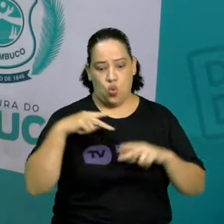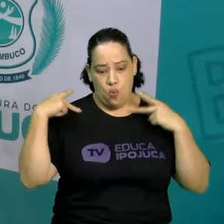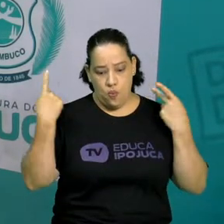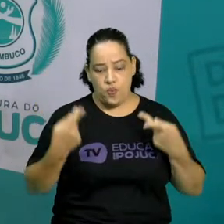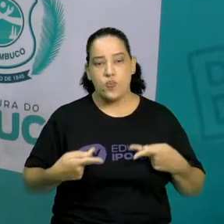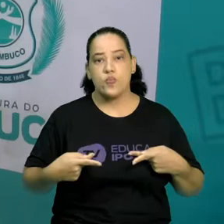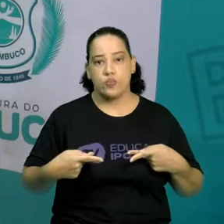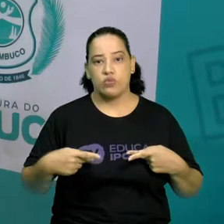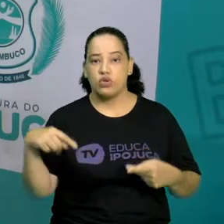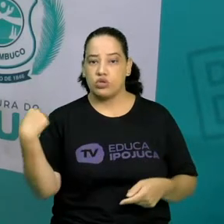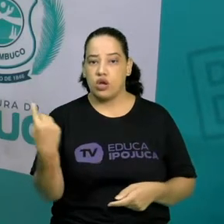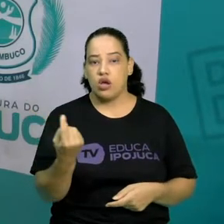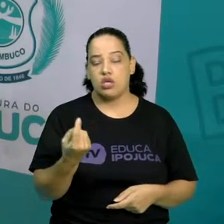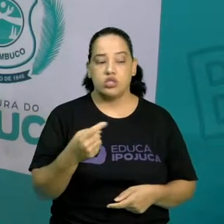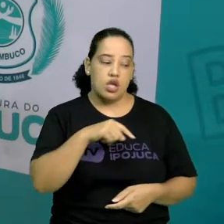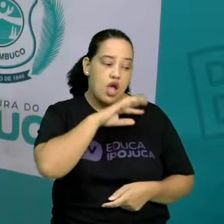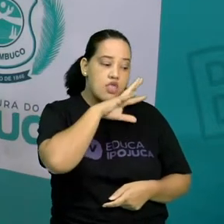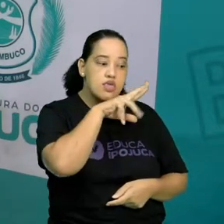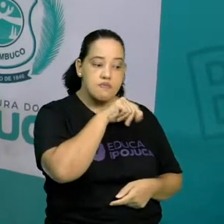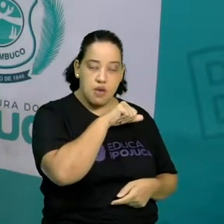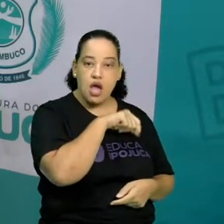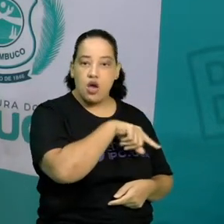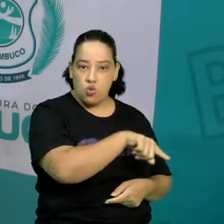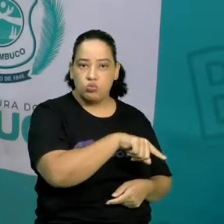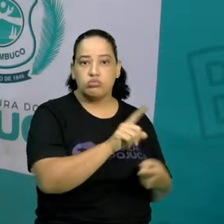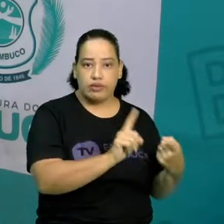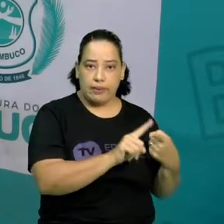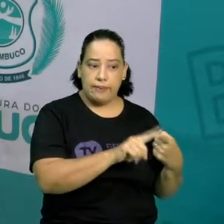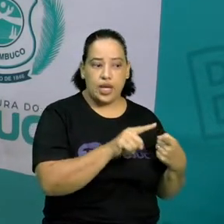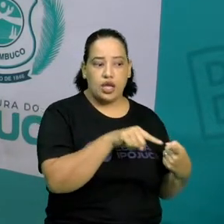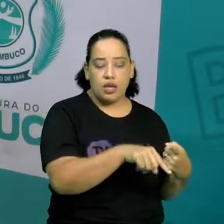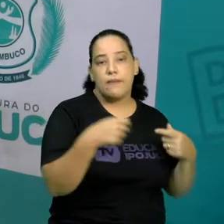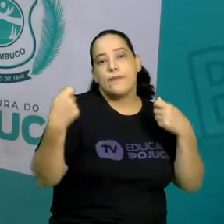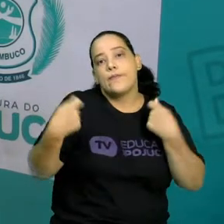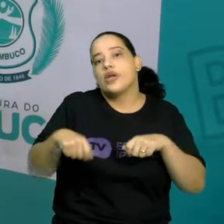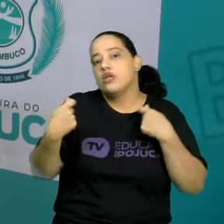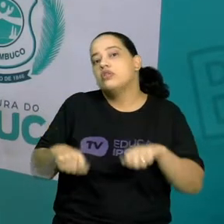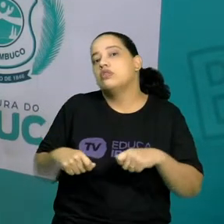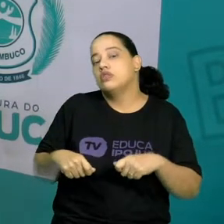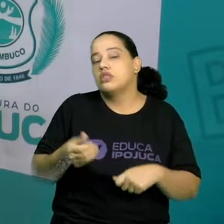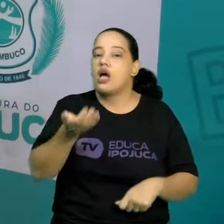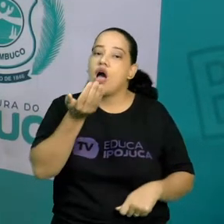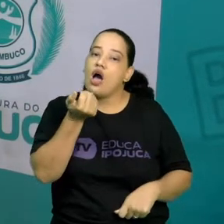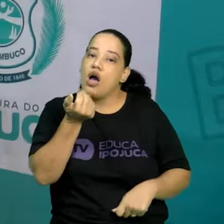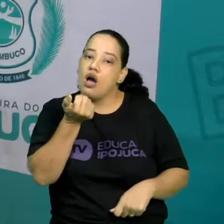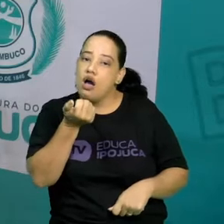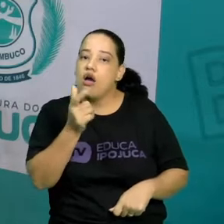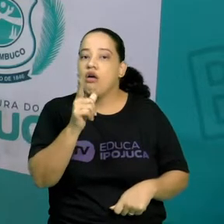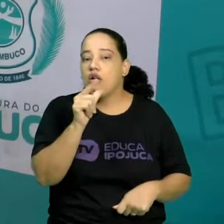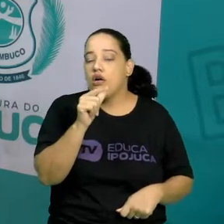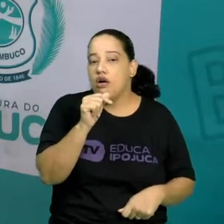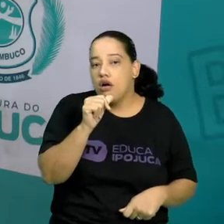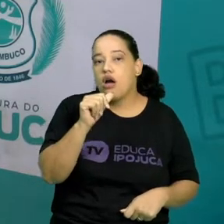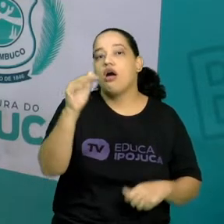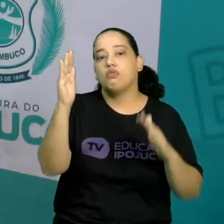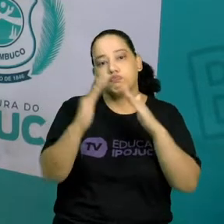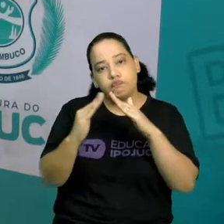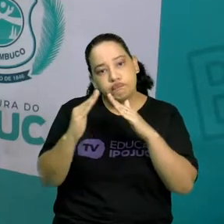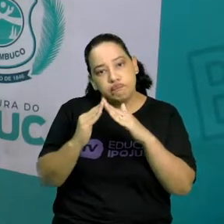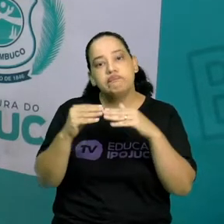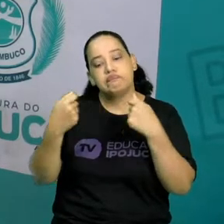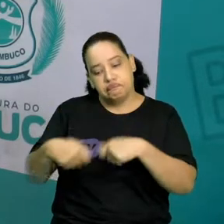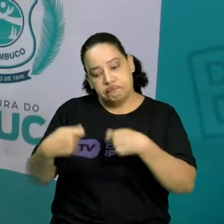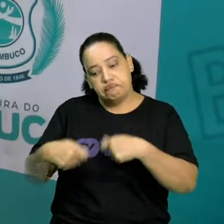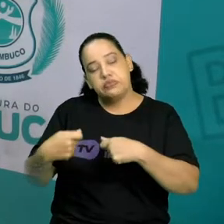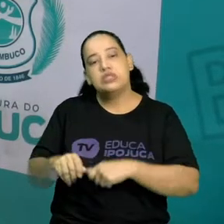os animais, precisamos de água, alimentos e moradias. Além disso, nós necessitamos